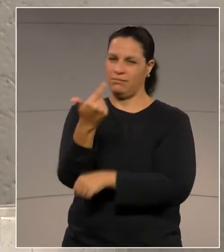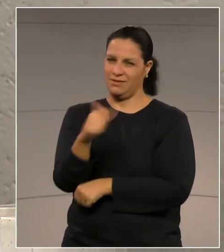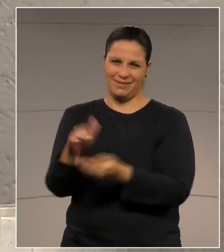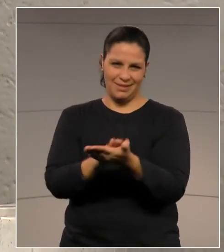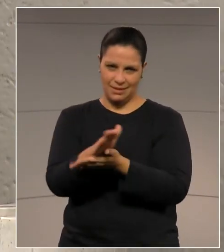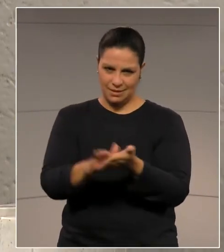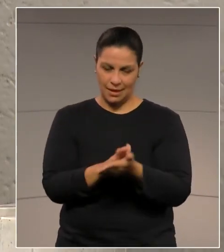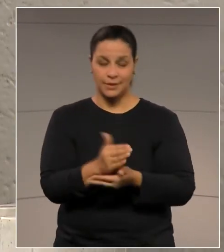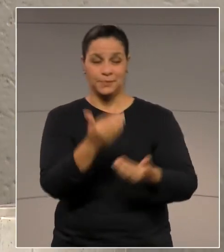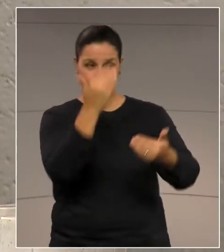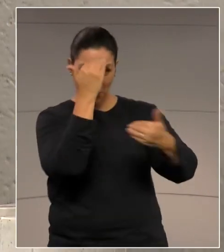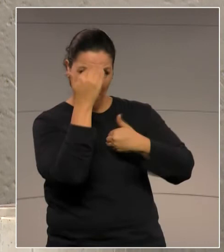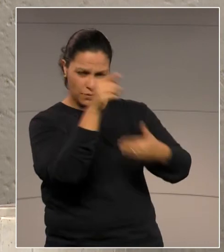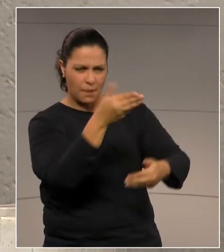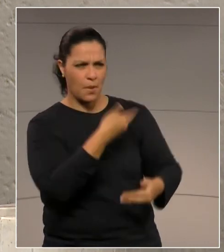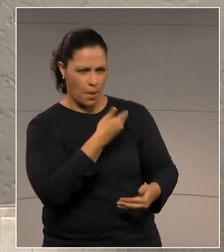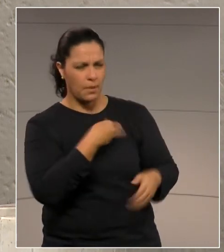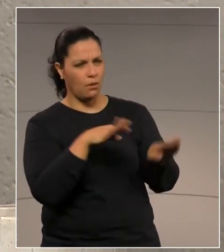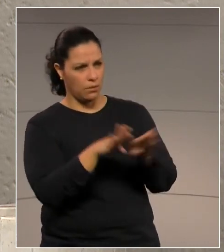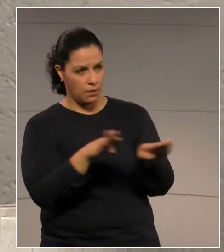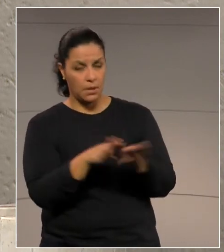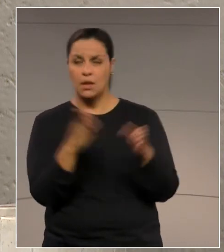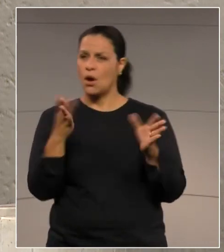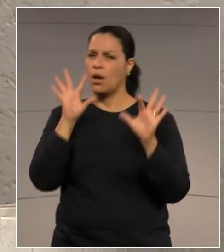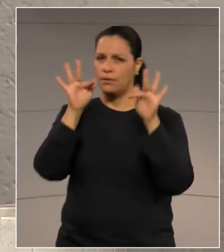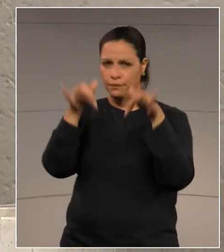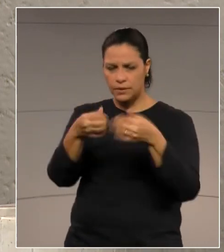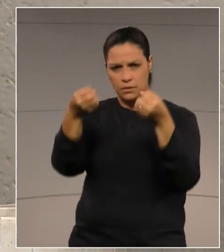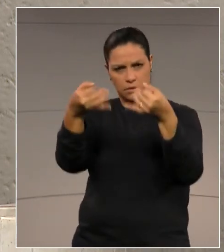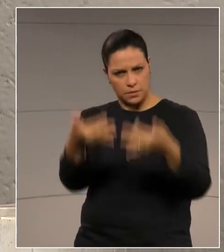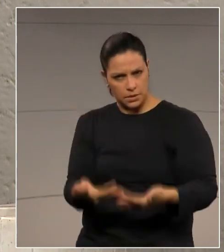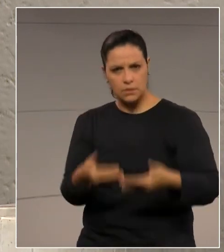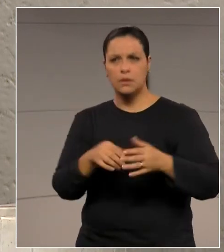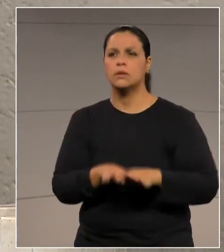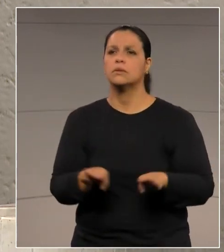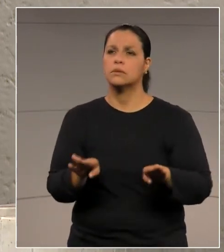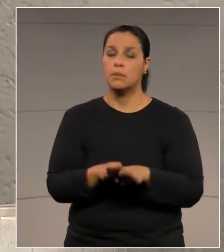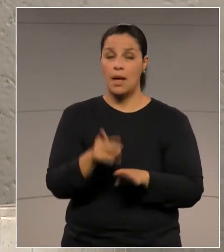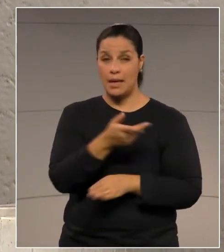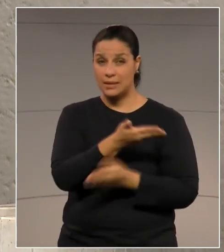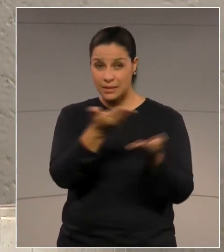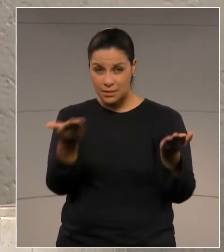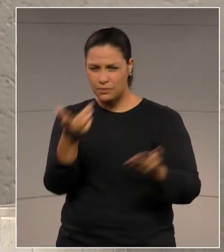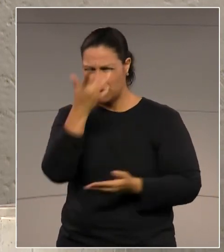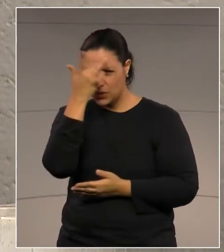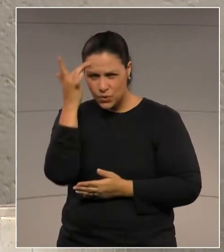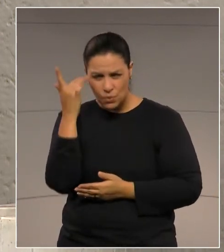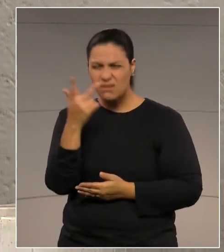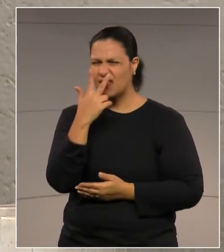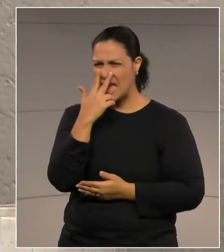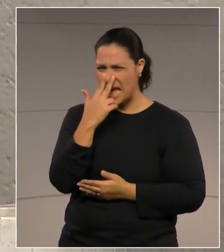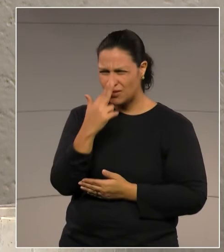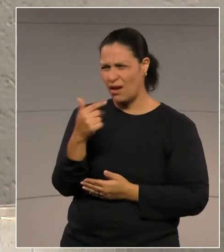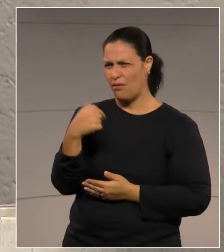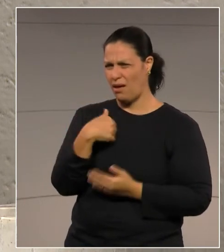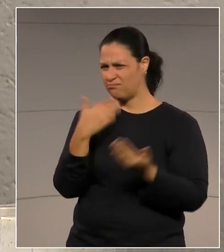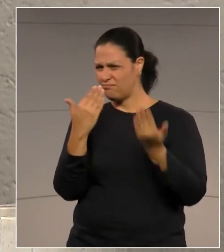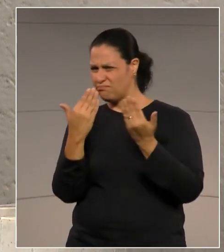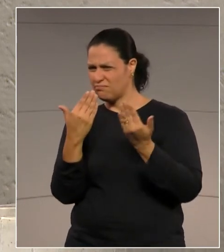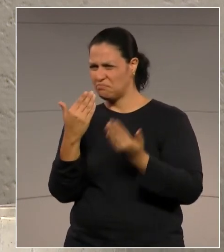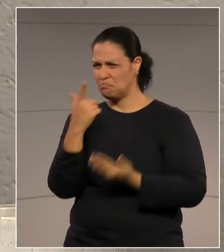Boca Aberta, meu amigo também. Quero finalizar dizendo, para aqueles que um dia acharam que o meu pai estava